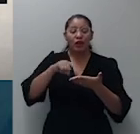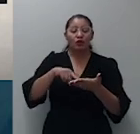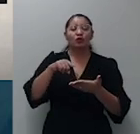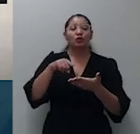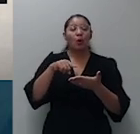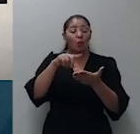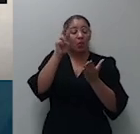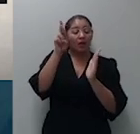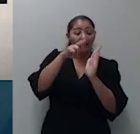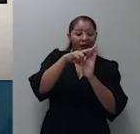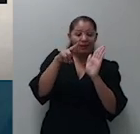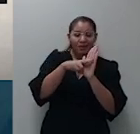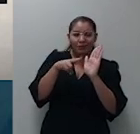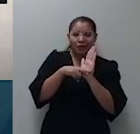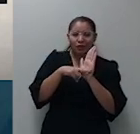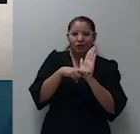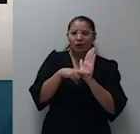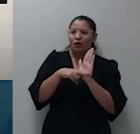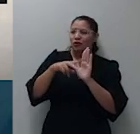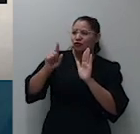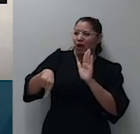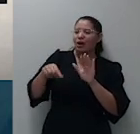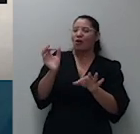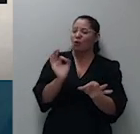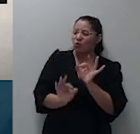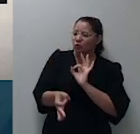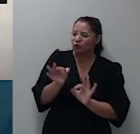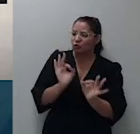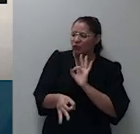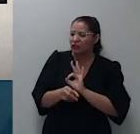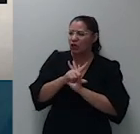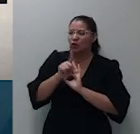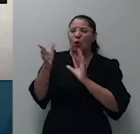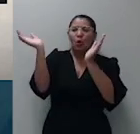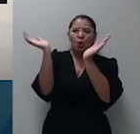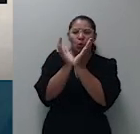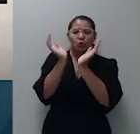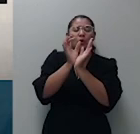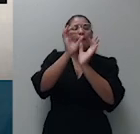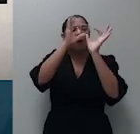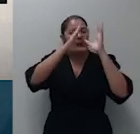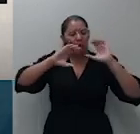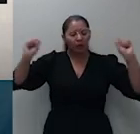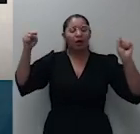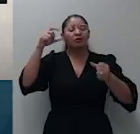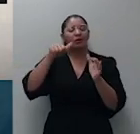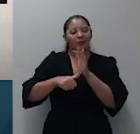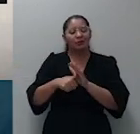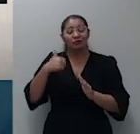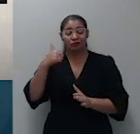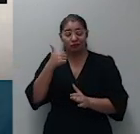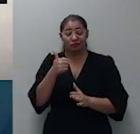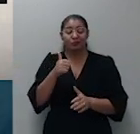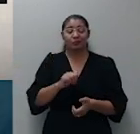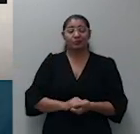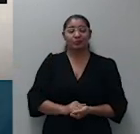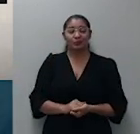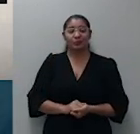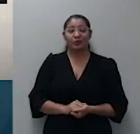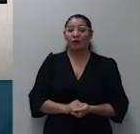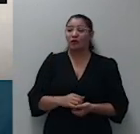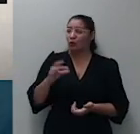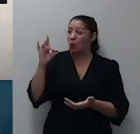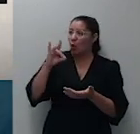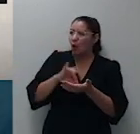todavia o juízo de piso e o tribunal também de origem por considerarem relevantes as matérias